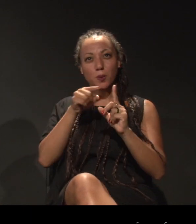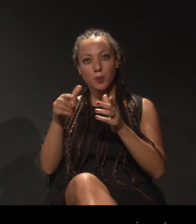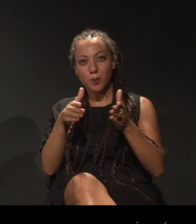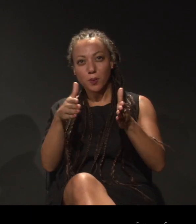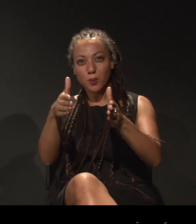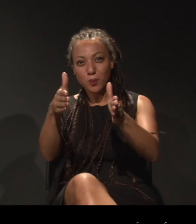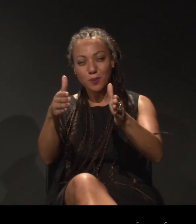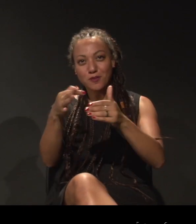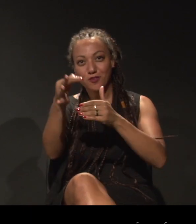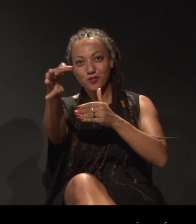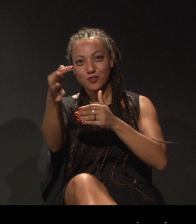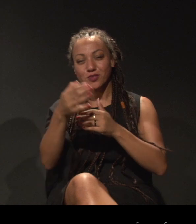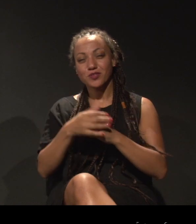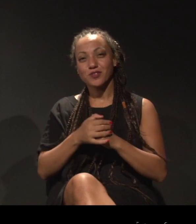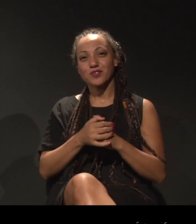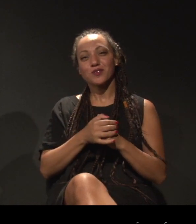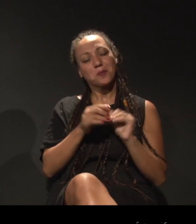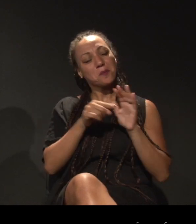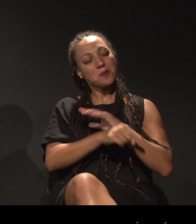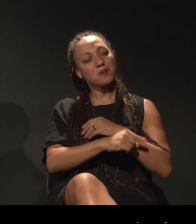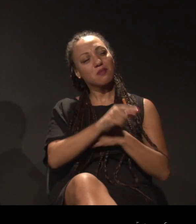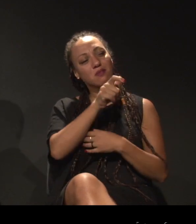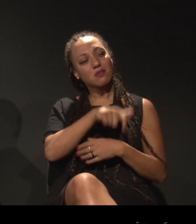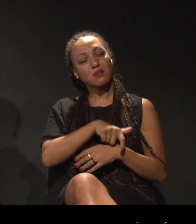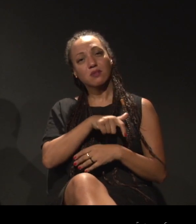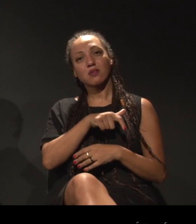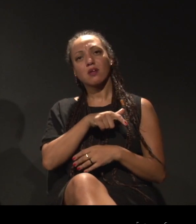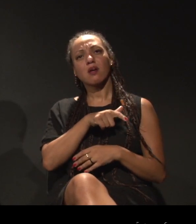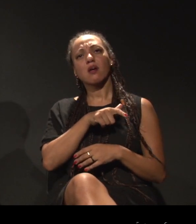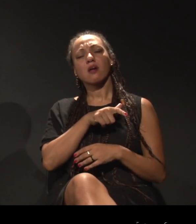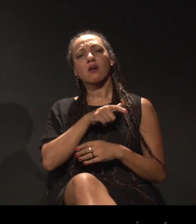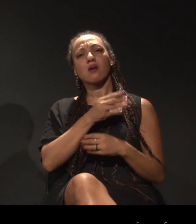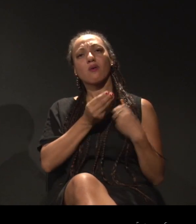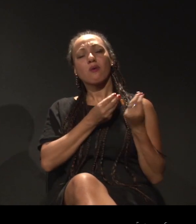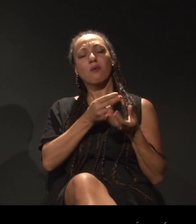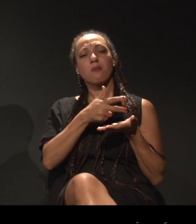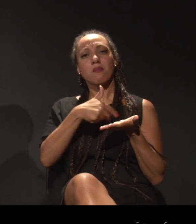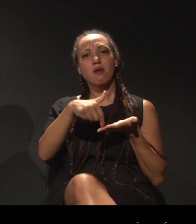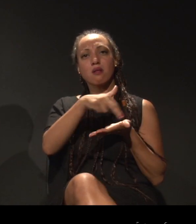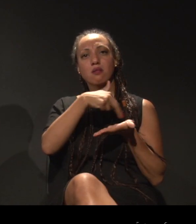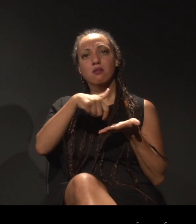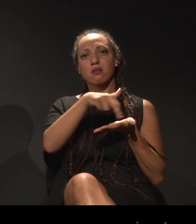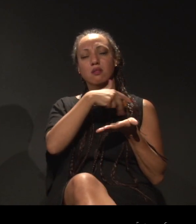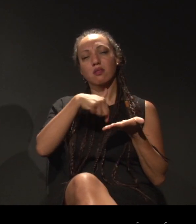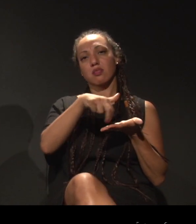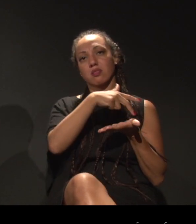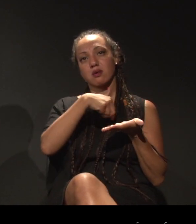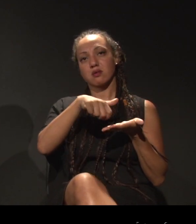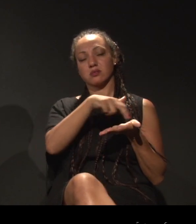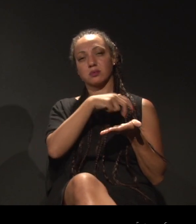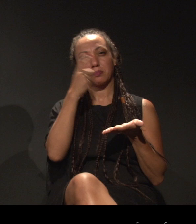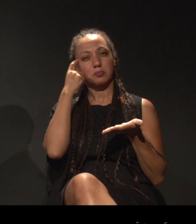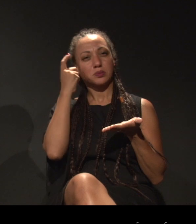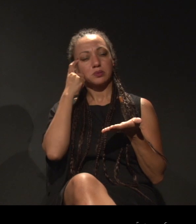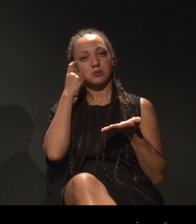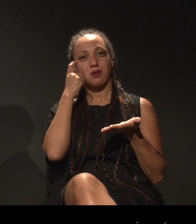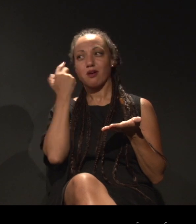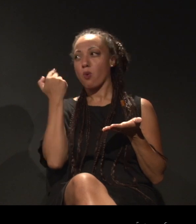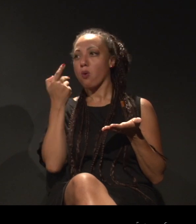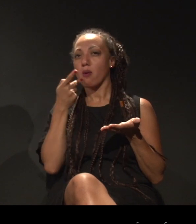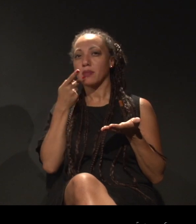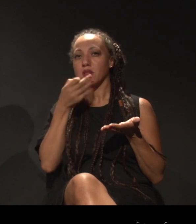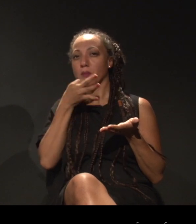contigo, até comecei a te perguntar, para onde você acha que essa dança, a partir da perspectiva que as meninas